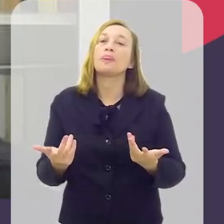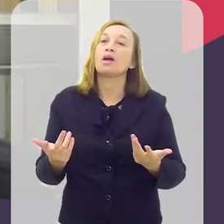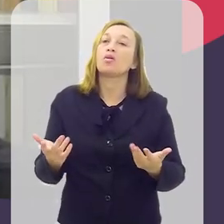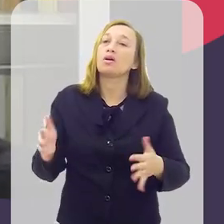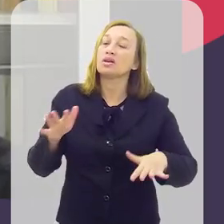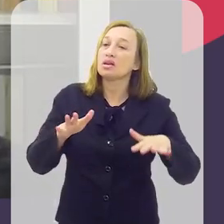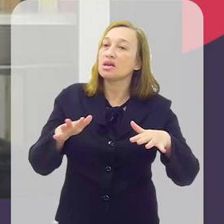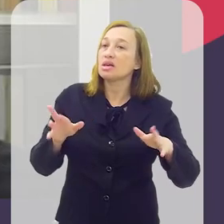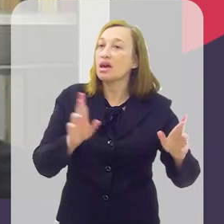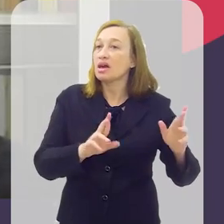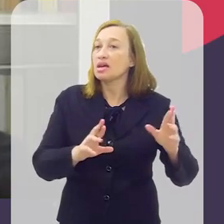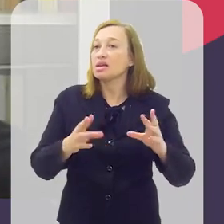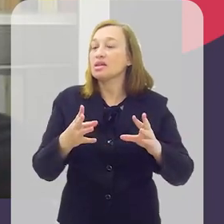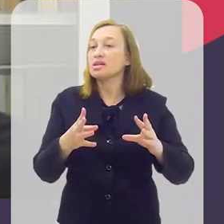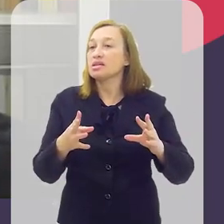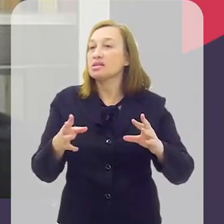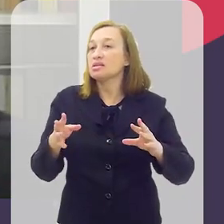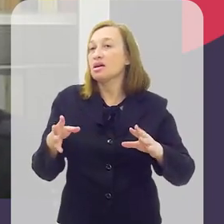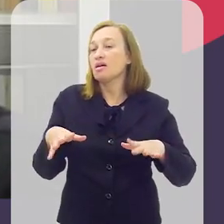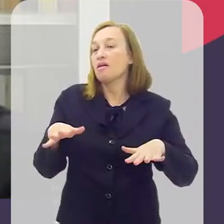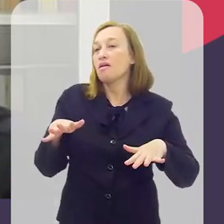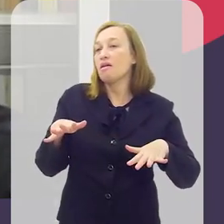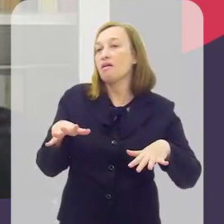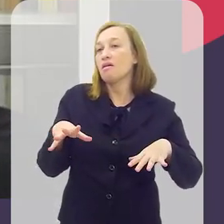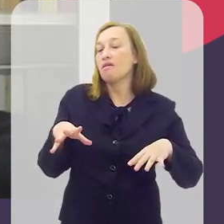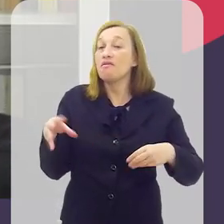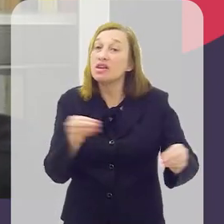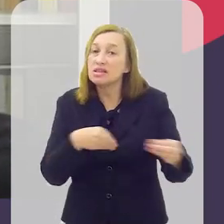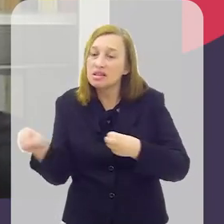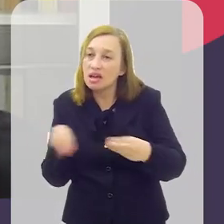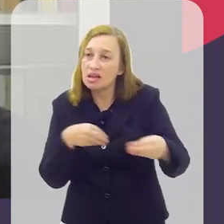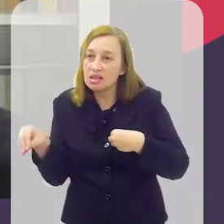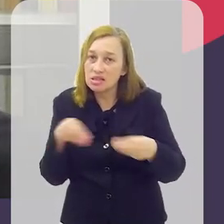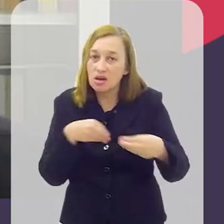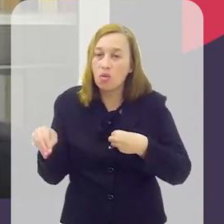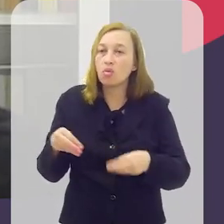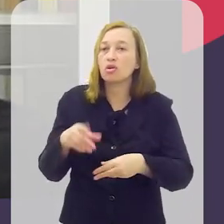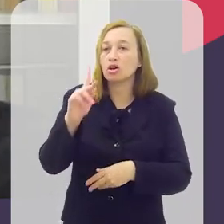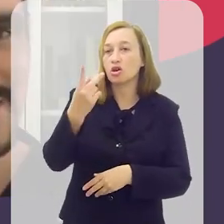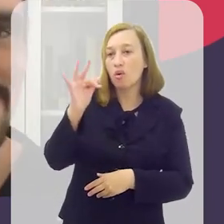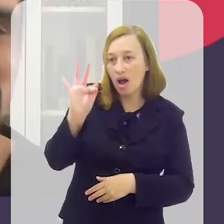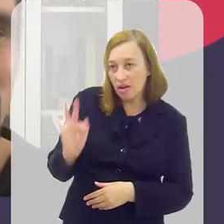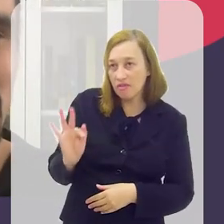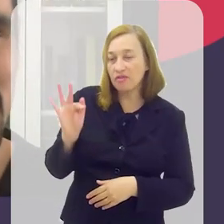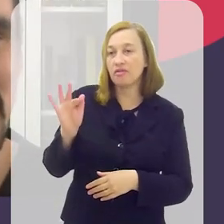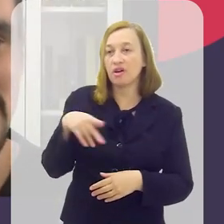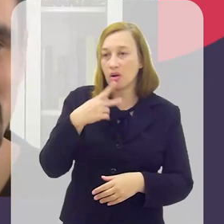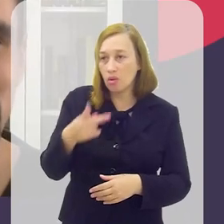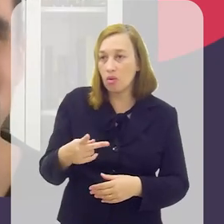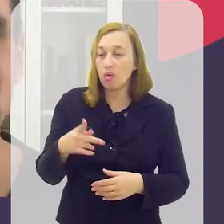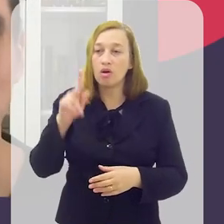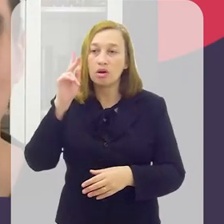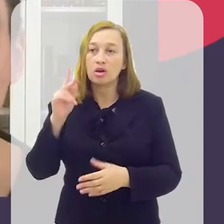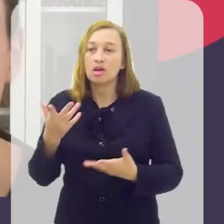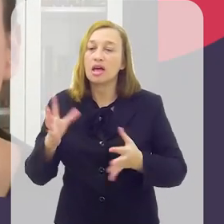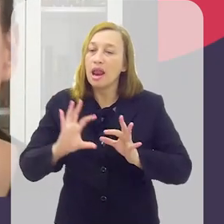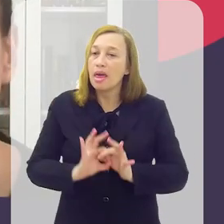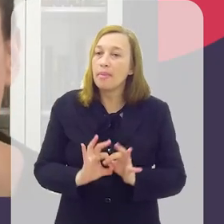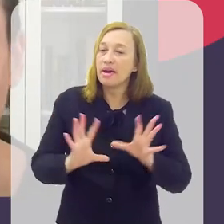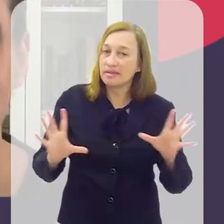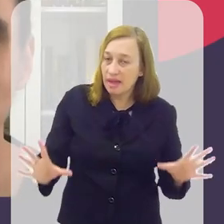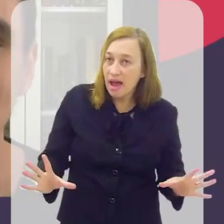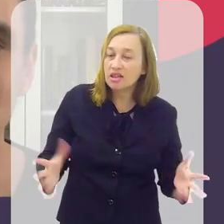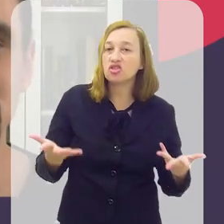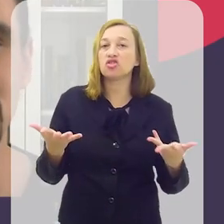flexibilização, porque a flexibilização faz parte da história dos motoboys, né? Não nesse sentido que é defendido pelas empresas, mas no sentido de ter um mínimo de